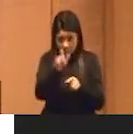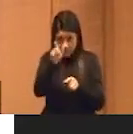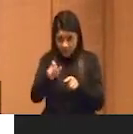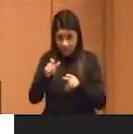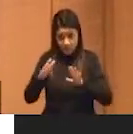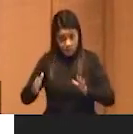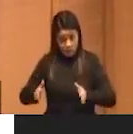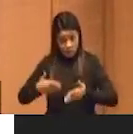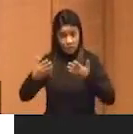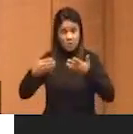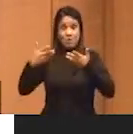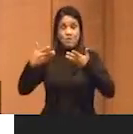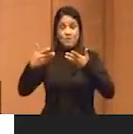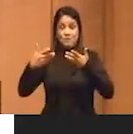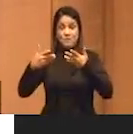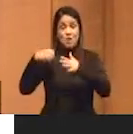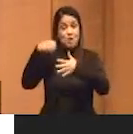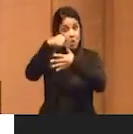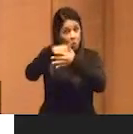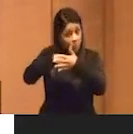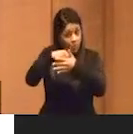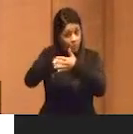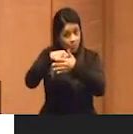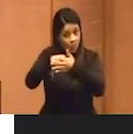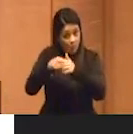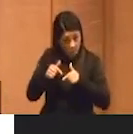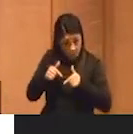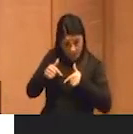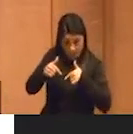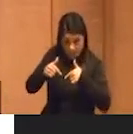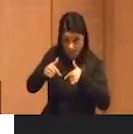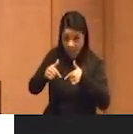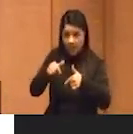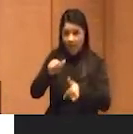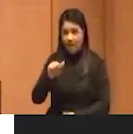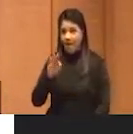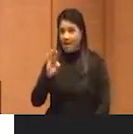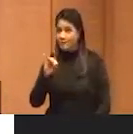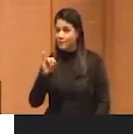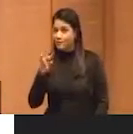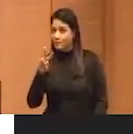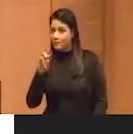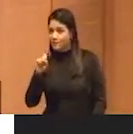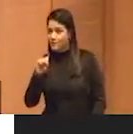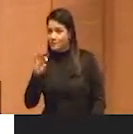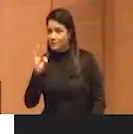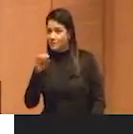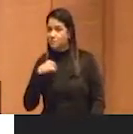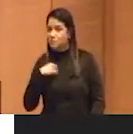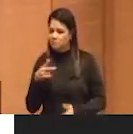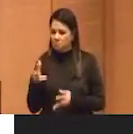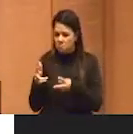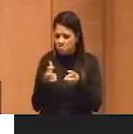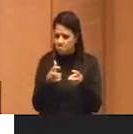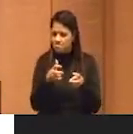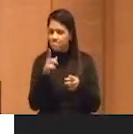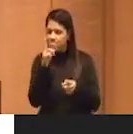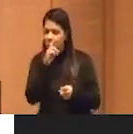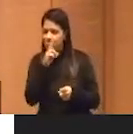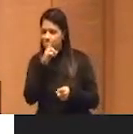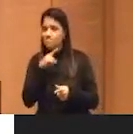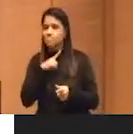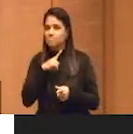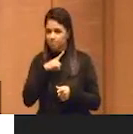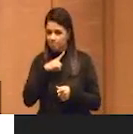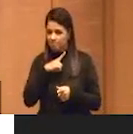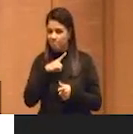otimista, lutador, e ativista, vamos ver algumas pistas, porque tem pistas, e essas pistas